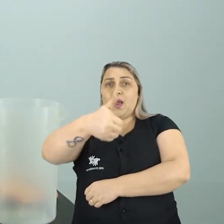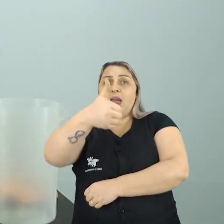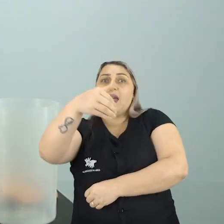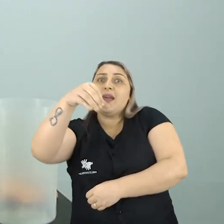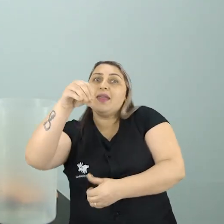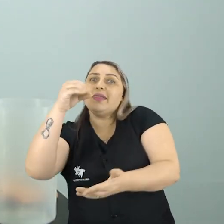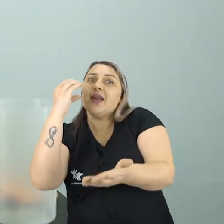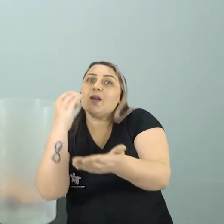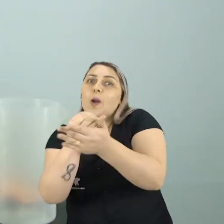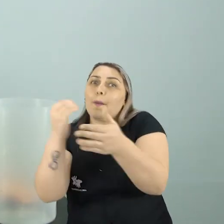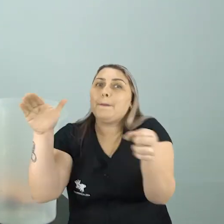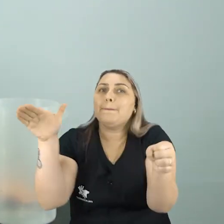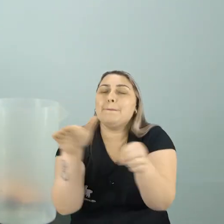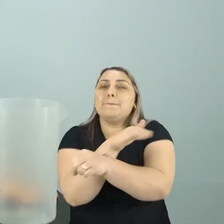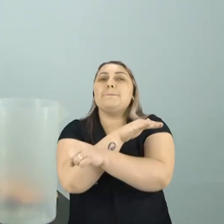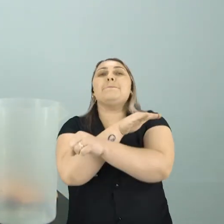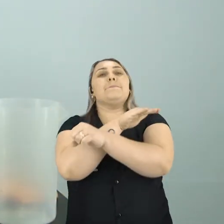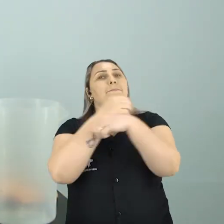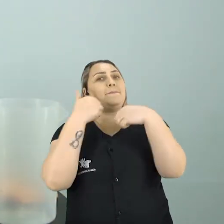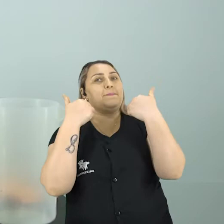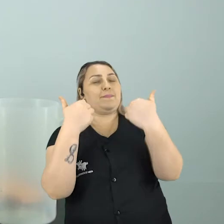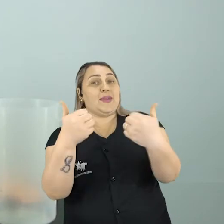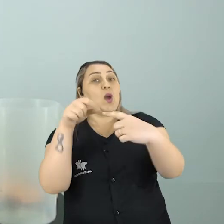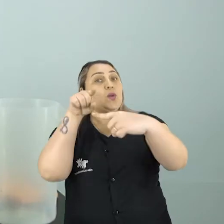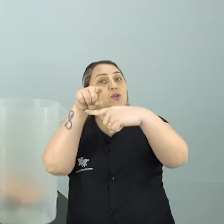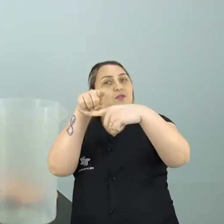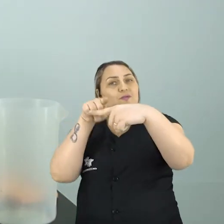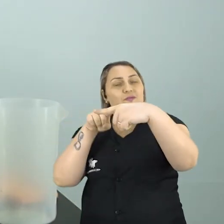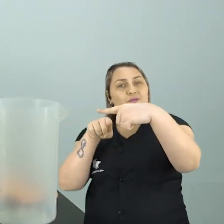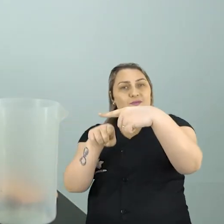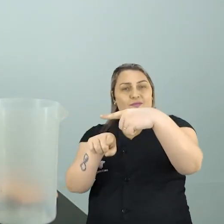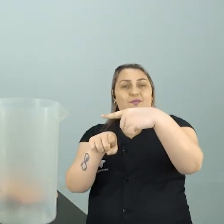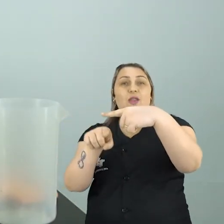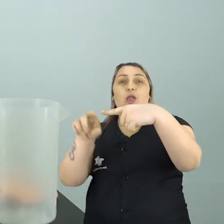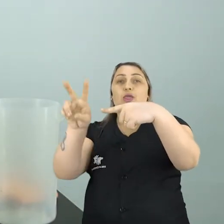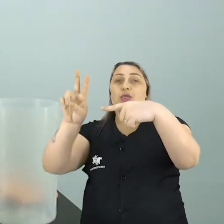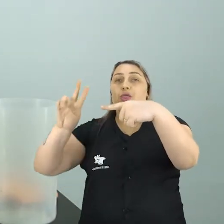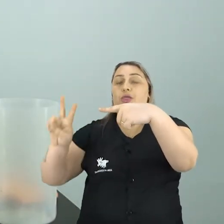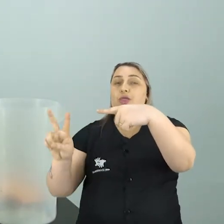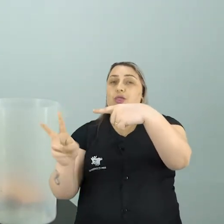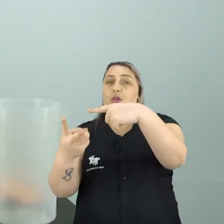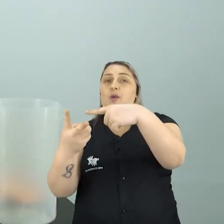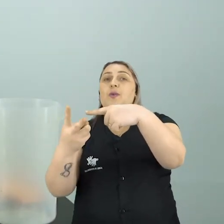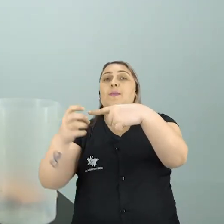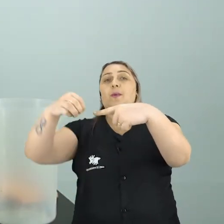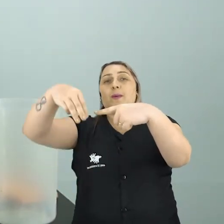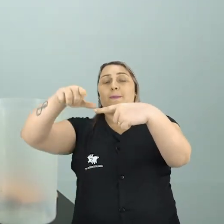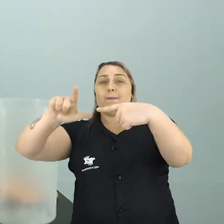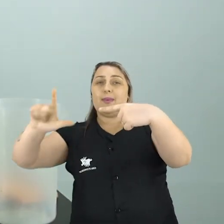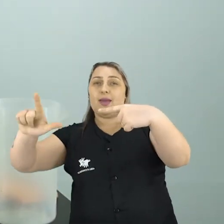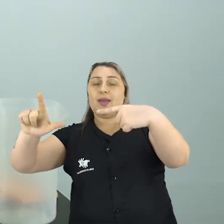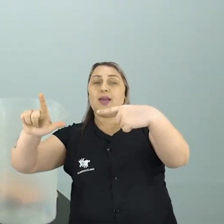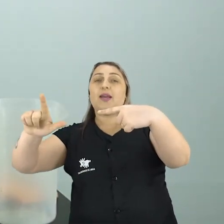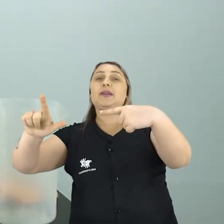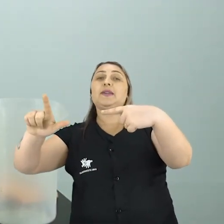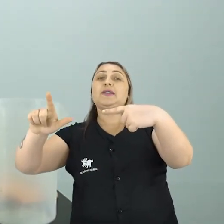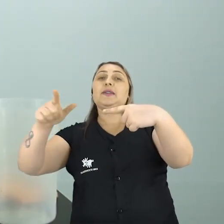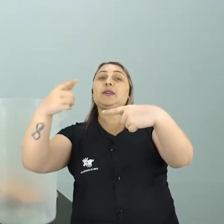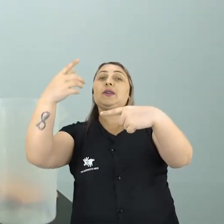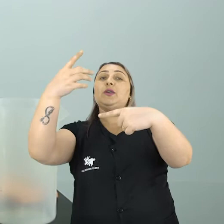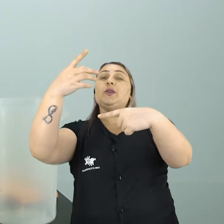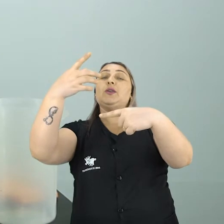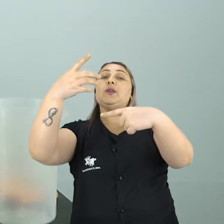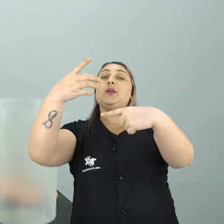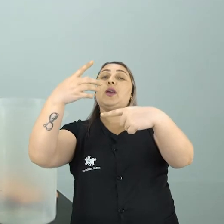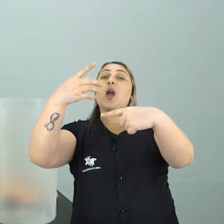9 10 Então se eu dividir 2.000 ml Em copos